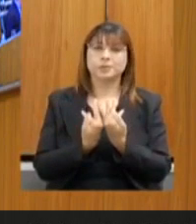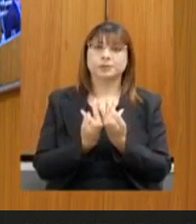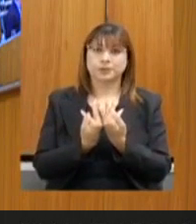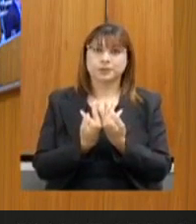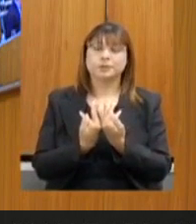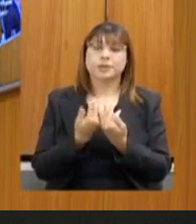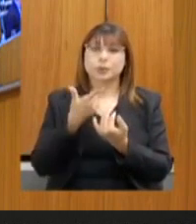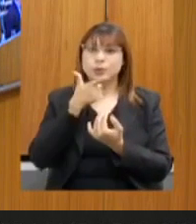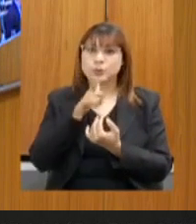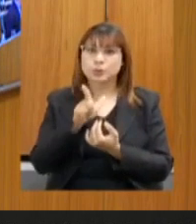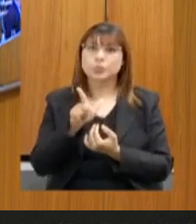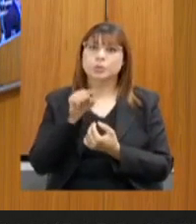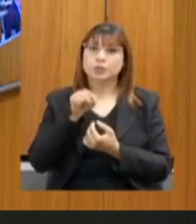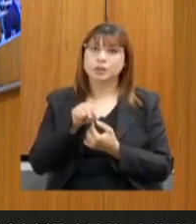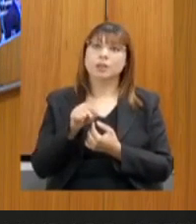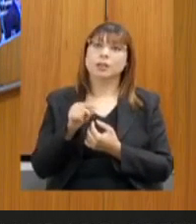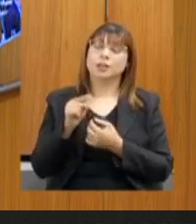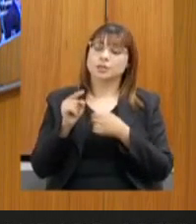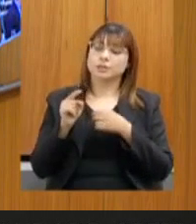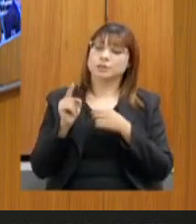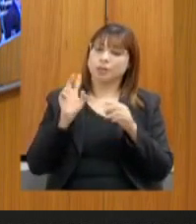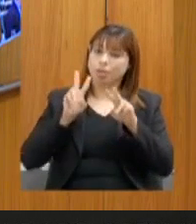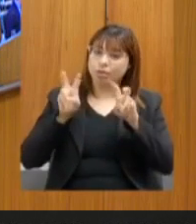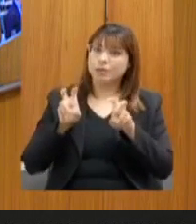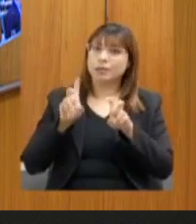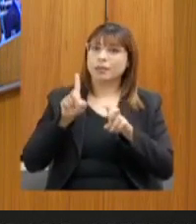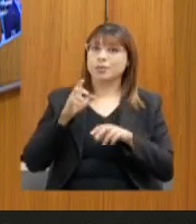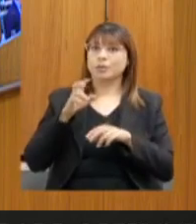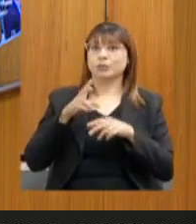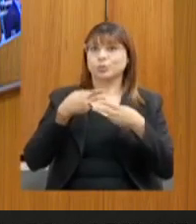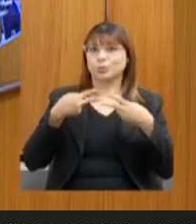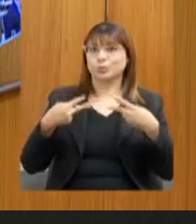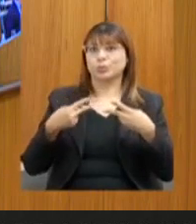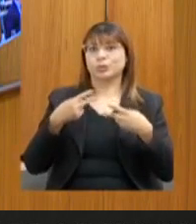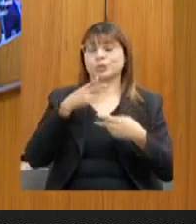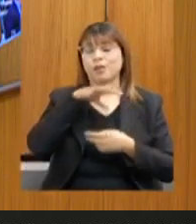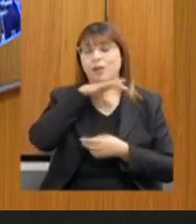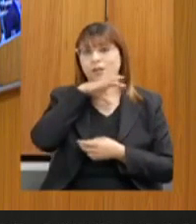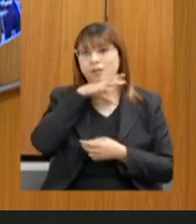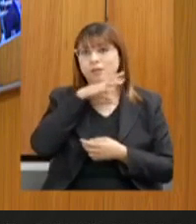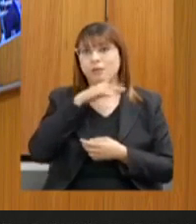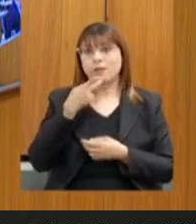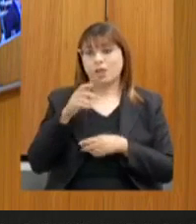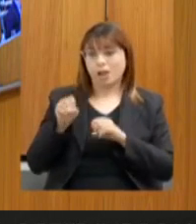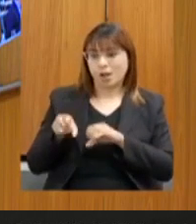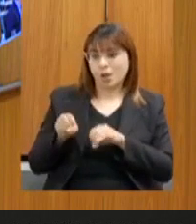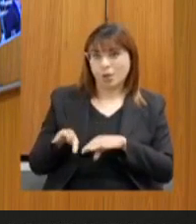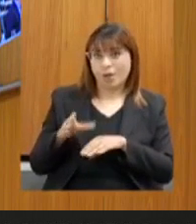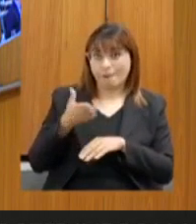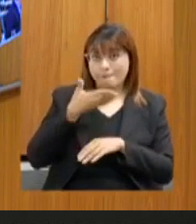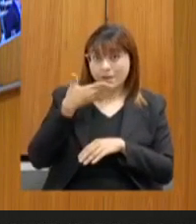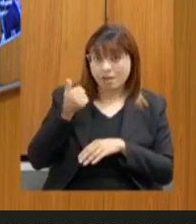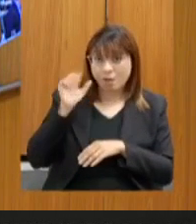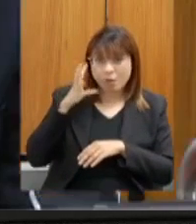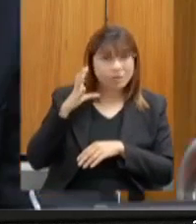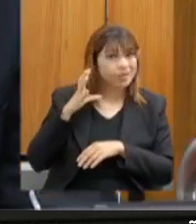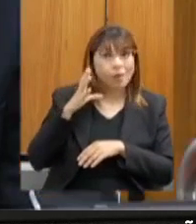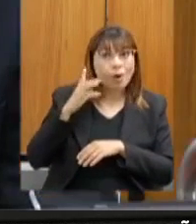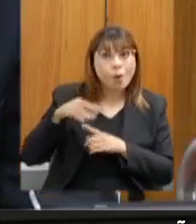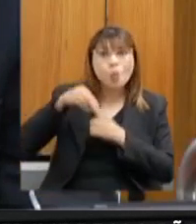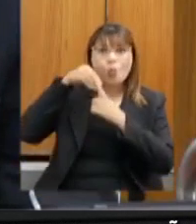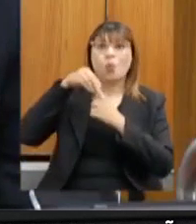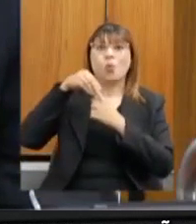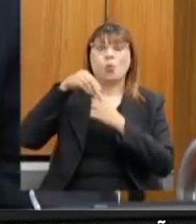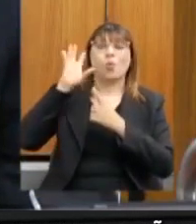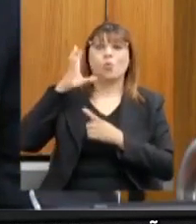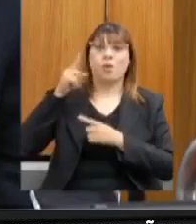que é a causa animal, e dizendo que a educação, ela não é a melhor solução, ela é a única solução, secretário. Então,